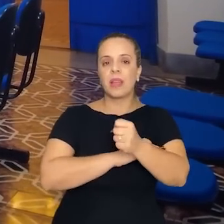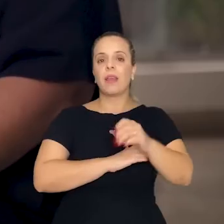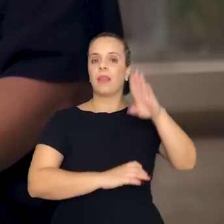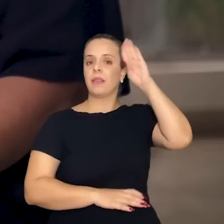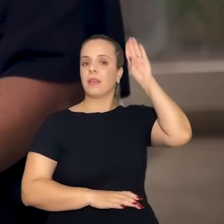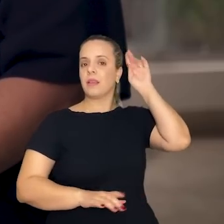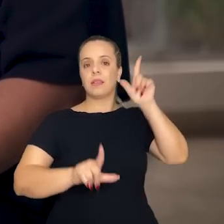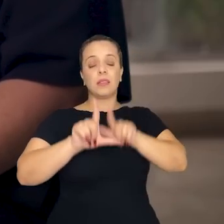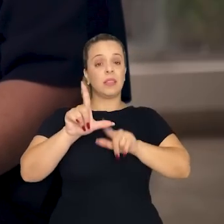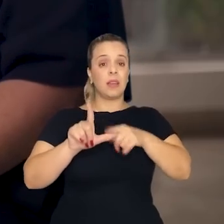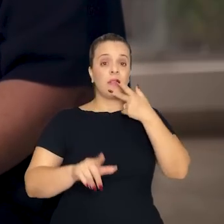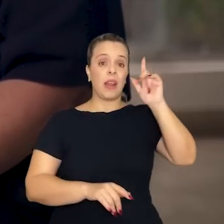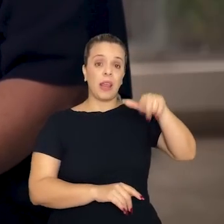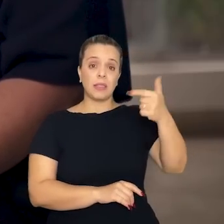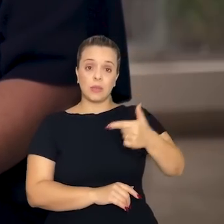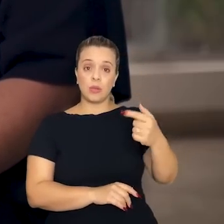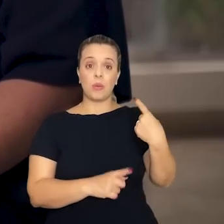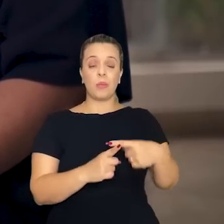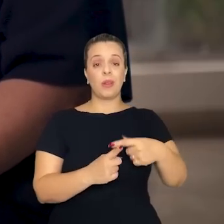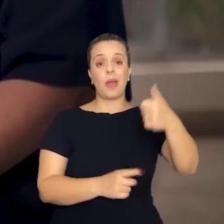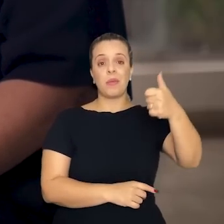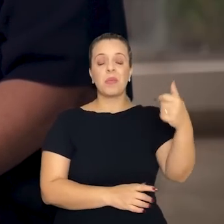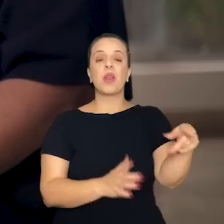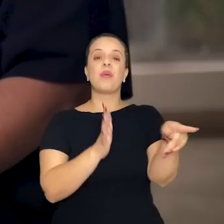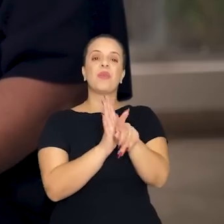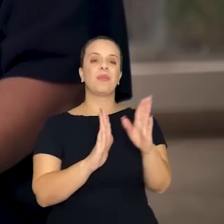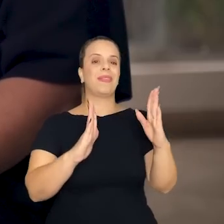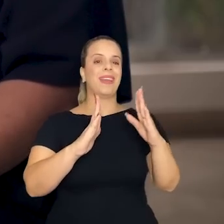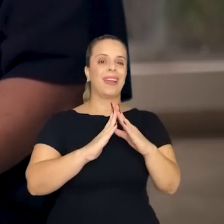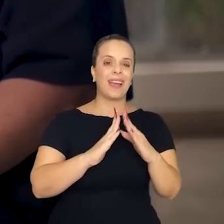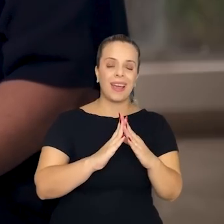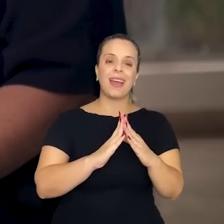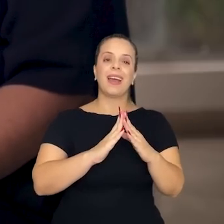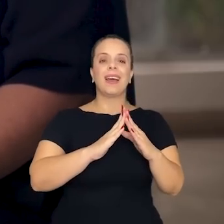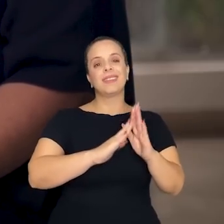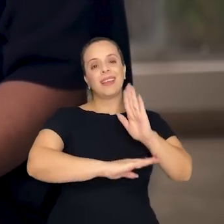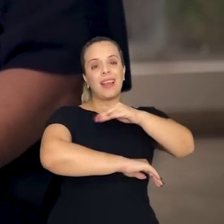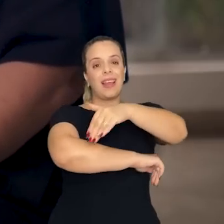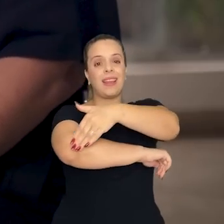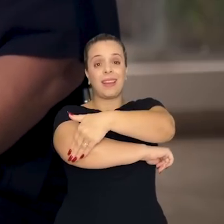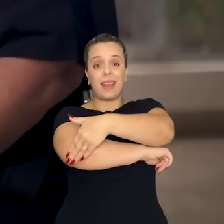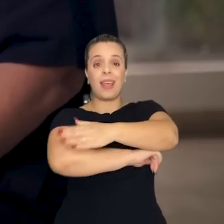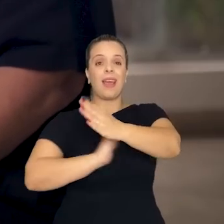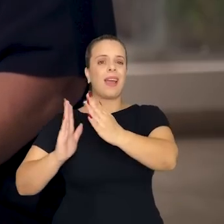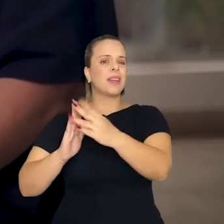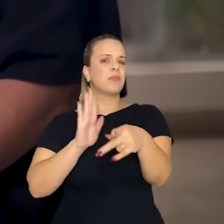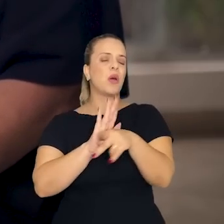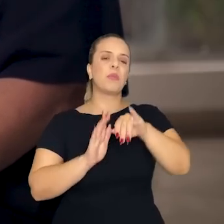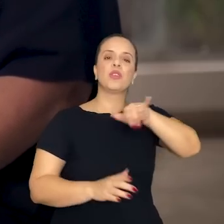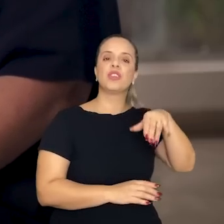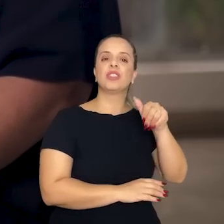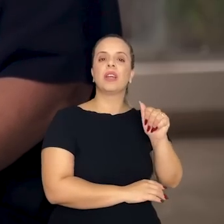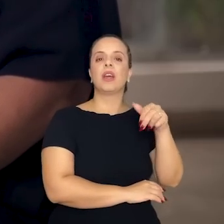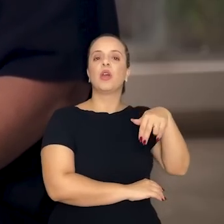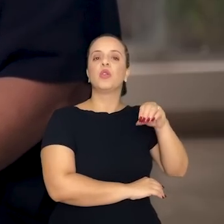a segunda academia porque a primeira é a academia do lar, da casa, da esquina de Janoca. Como esquina de Janoca?